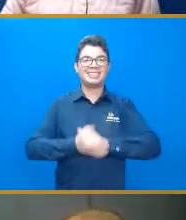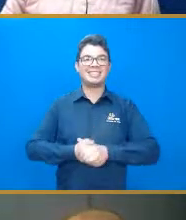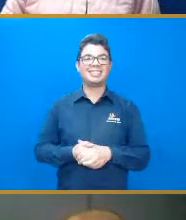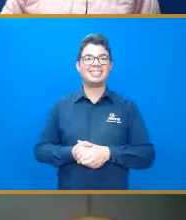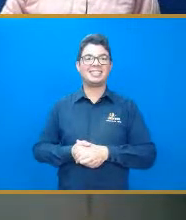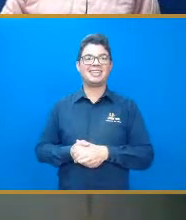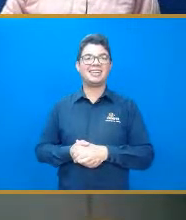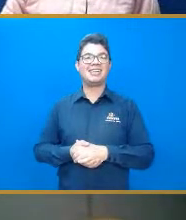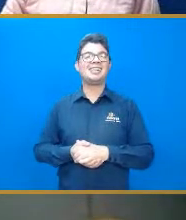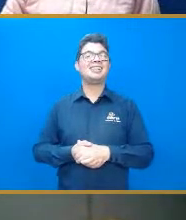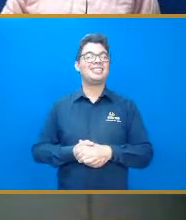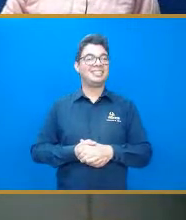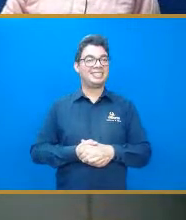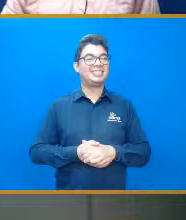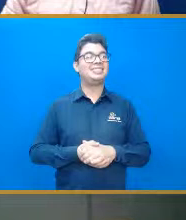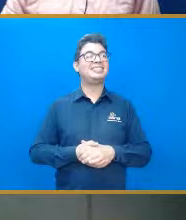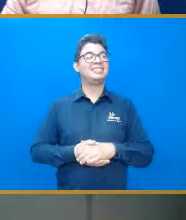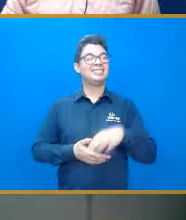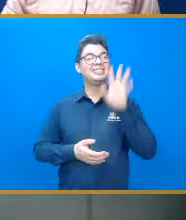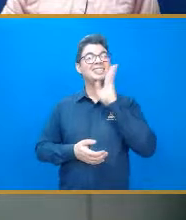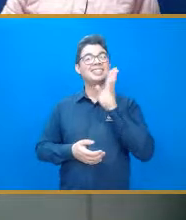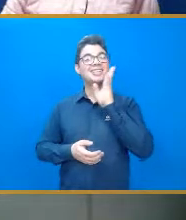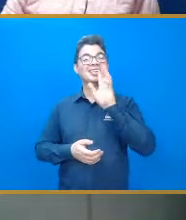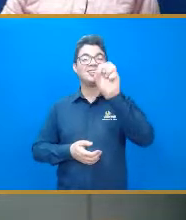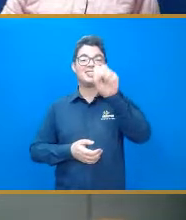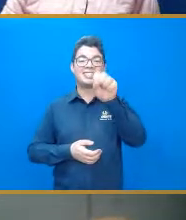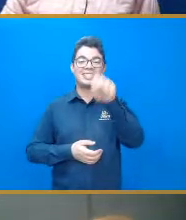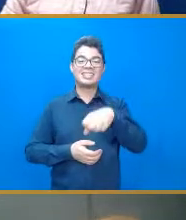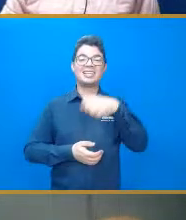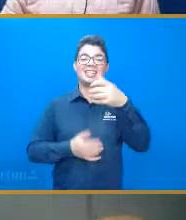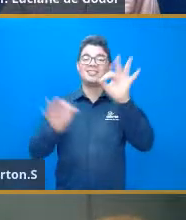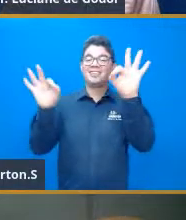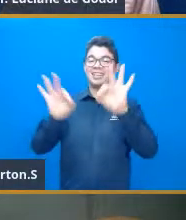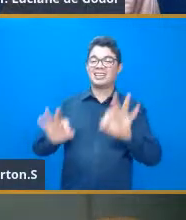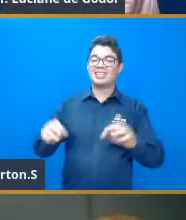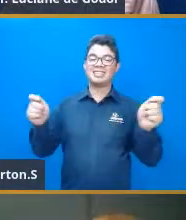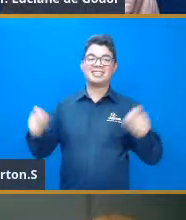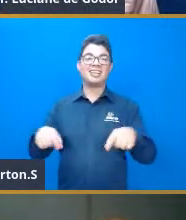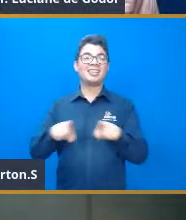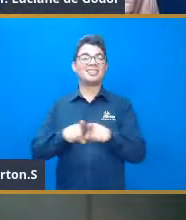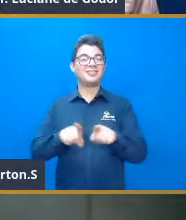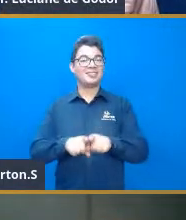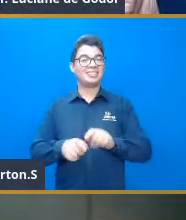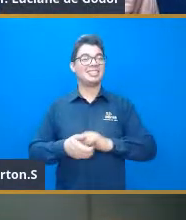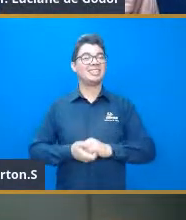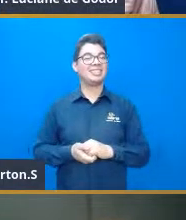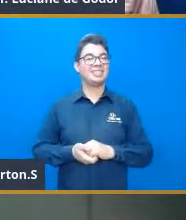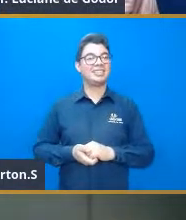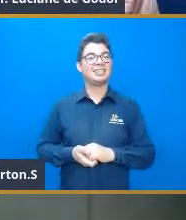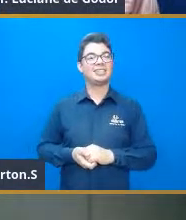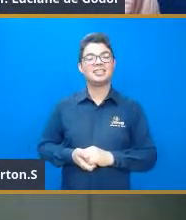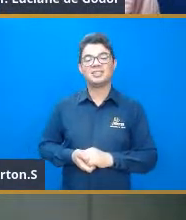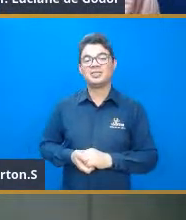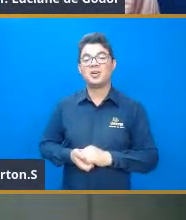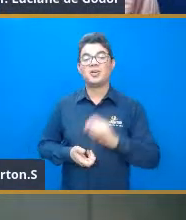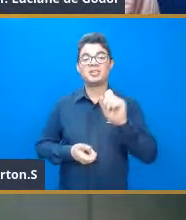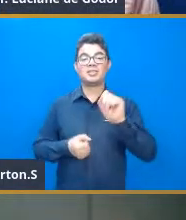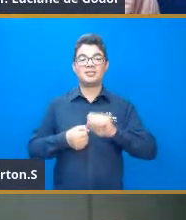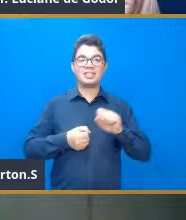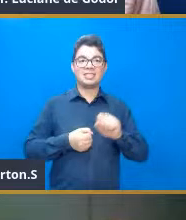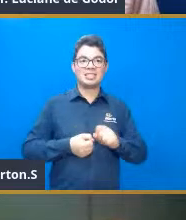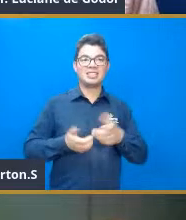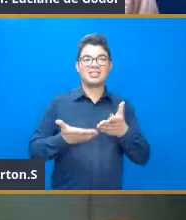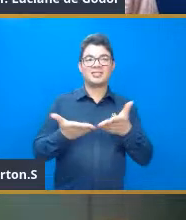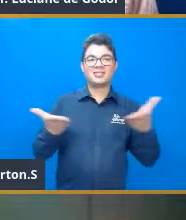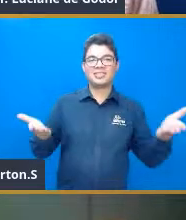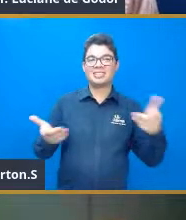Ah, que bacana, assim, nossa, a fica feliz, e aquilo que a gente fala, né, tudo que nós fazemos é sempre por vocês,